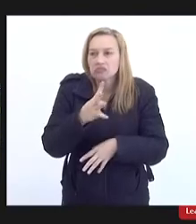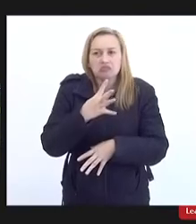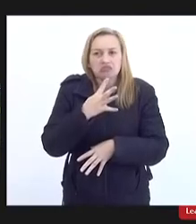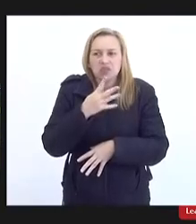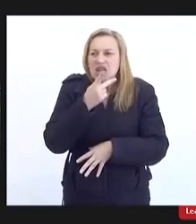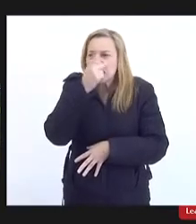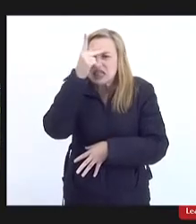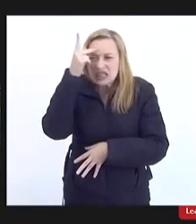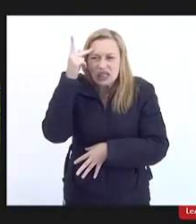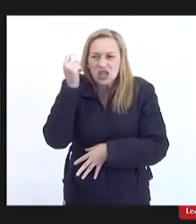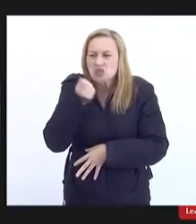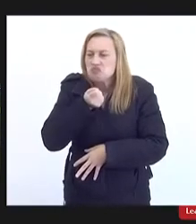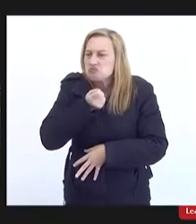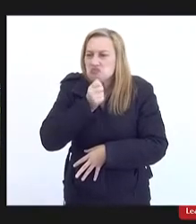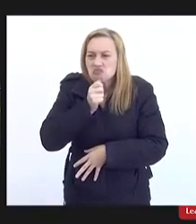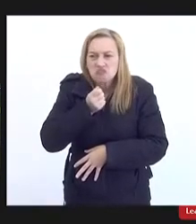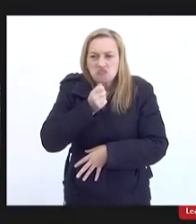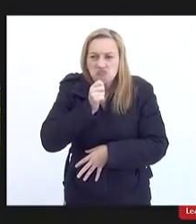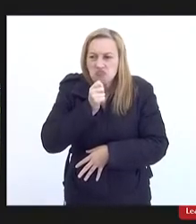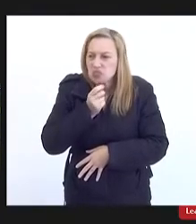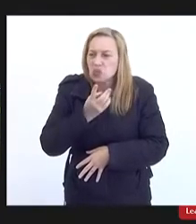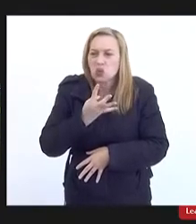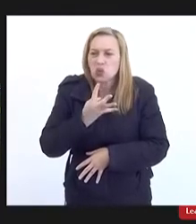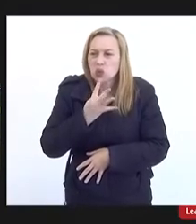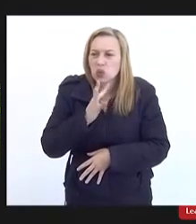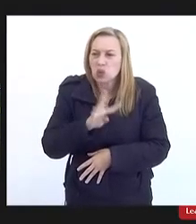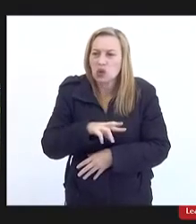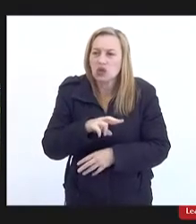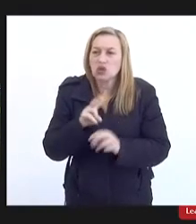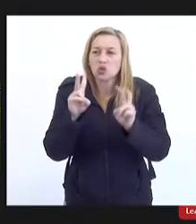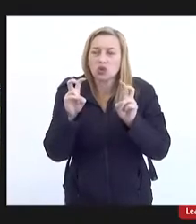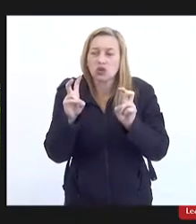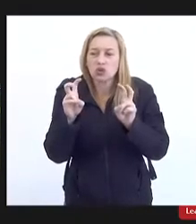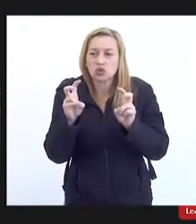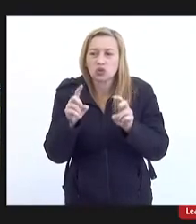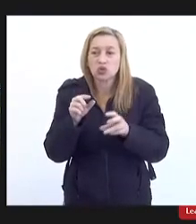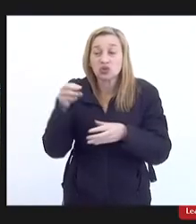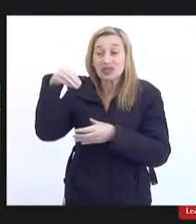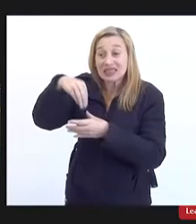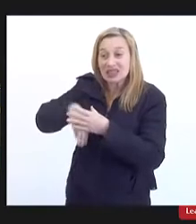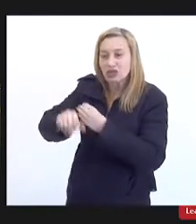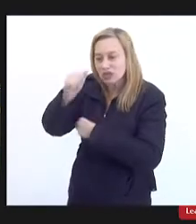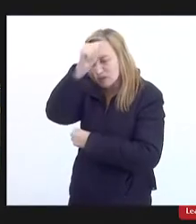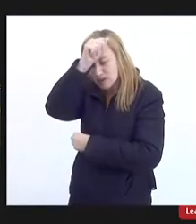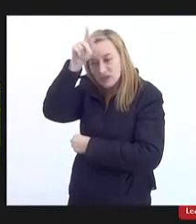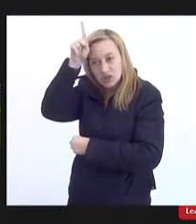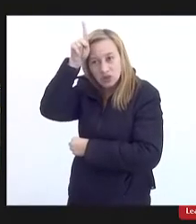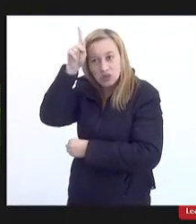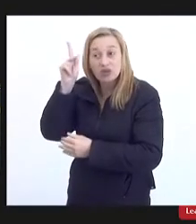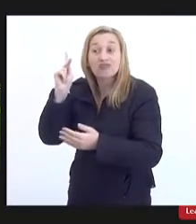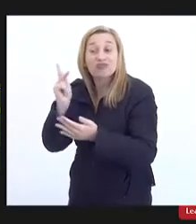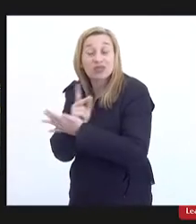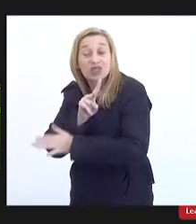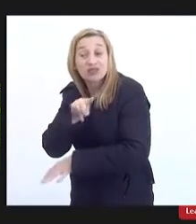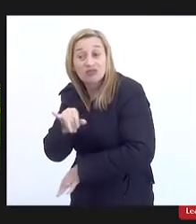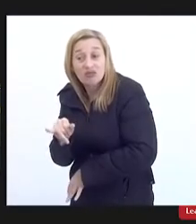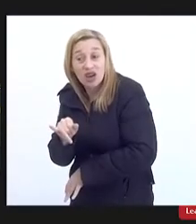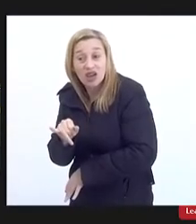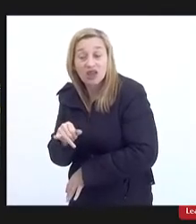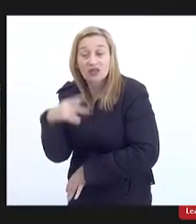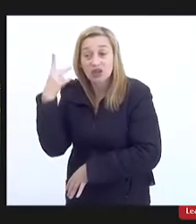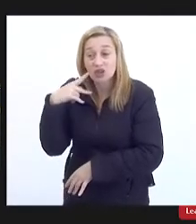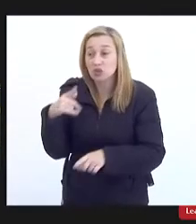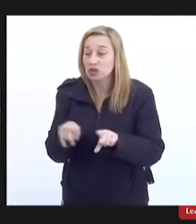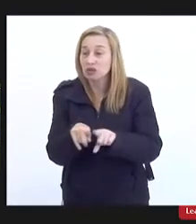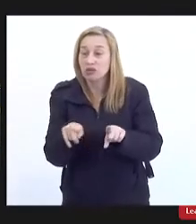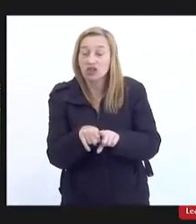volto a repetir nem a Câmara de Vereadores está a par do que está sendo feito então é dentro desse quadro que a gente vê a importância